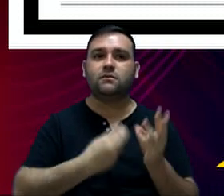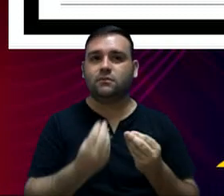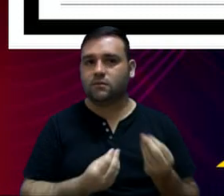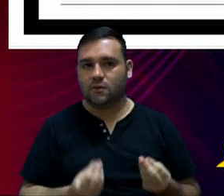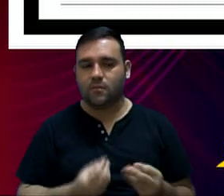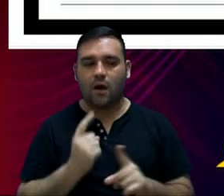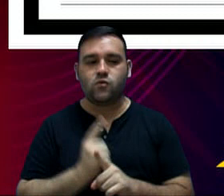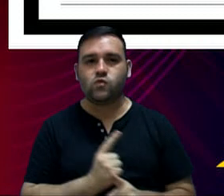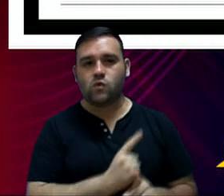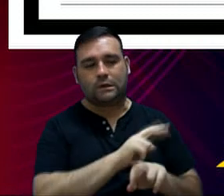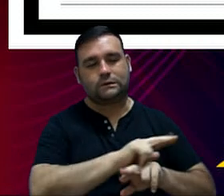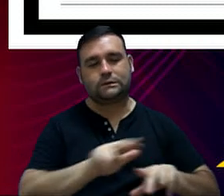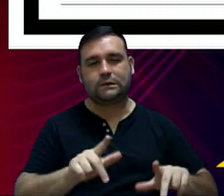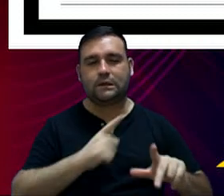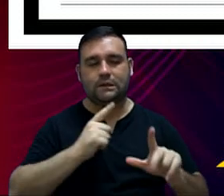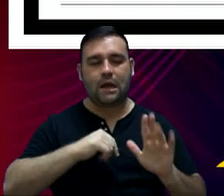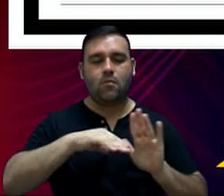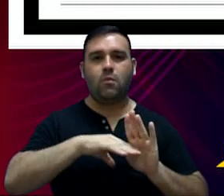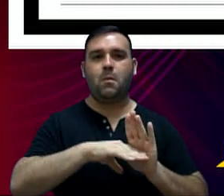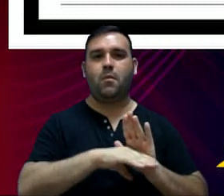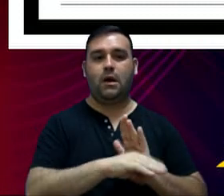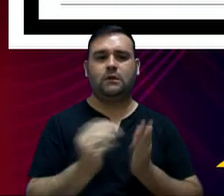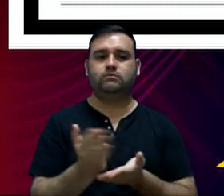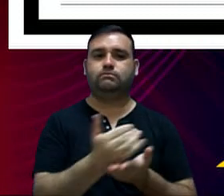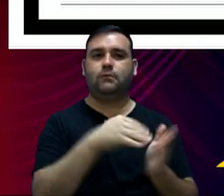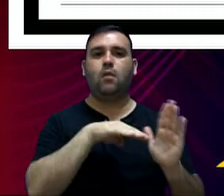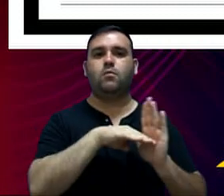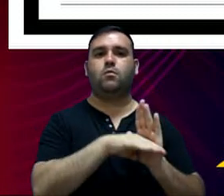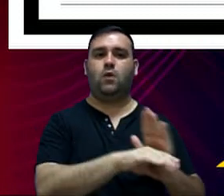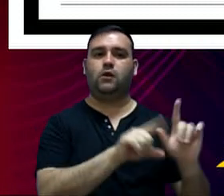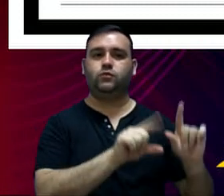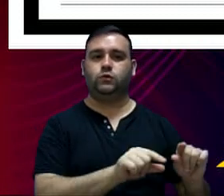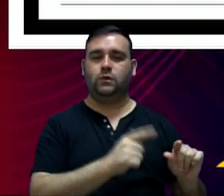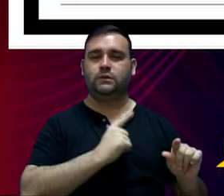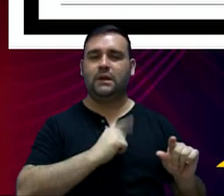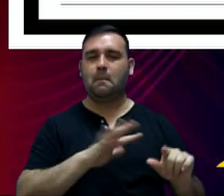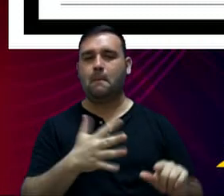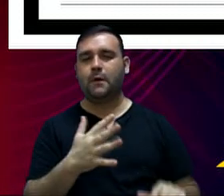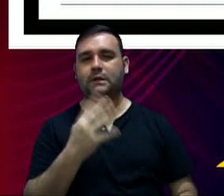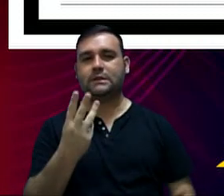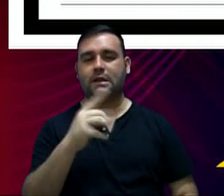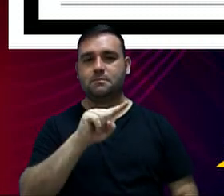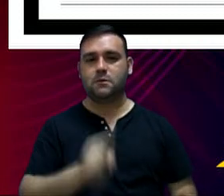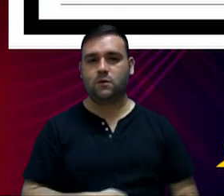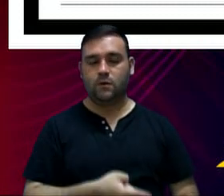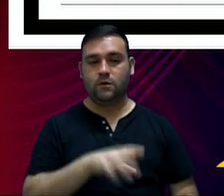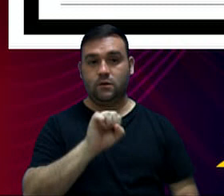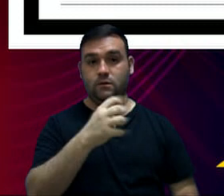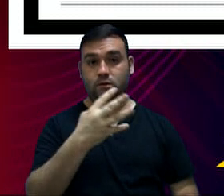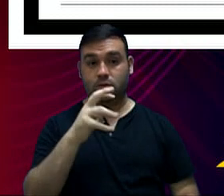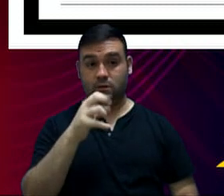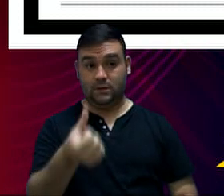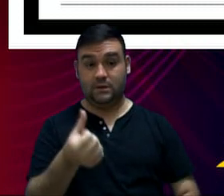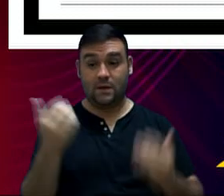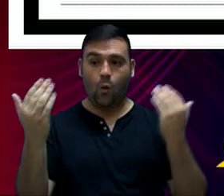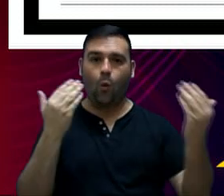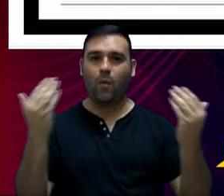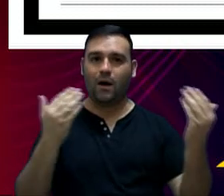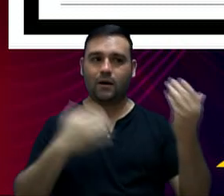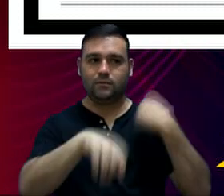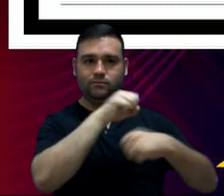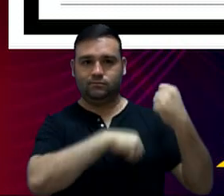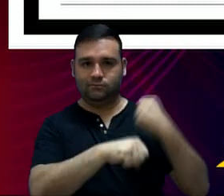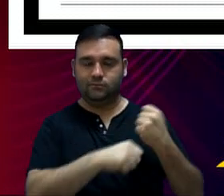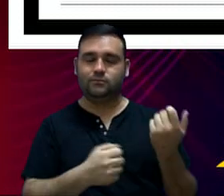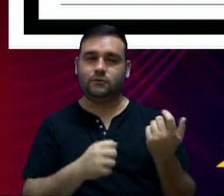constatamos aqui uma leve queda na arrecadação da ordem de R$,846,000,00. Já no